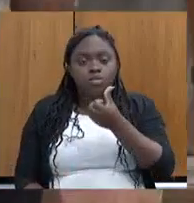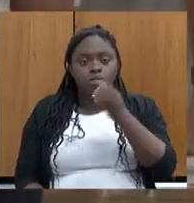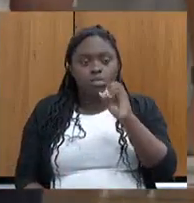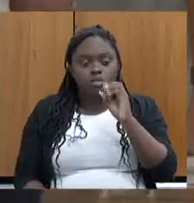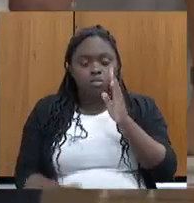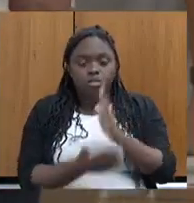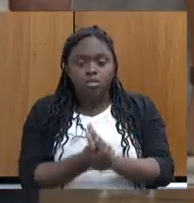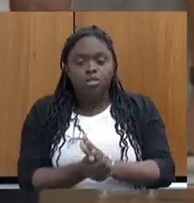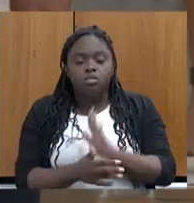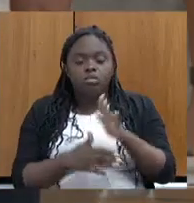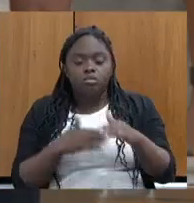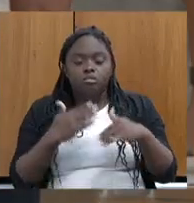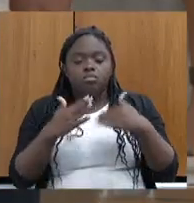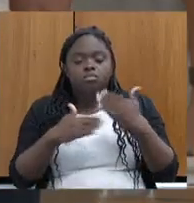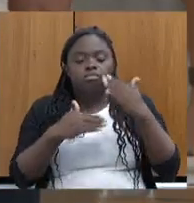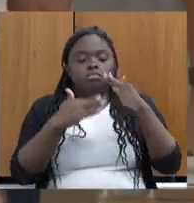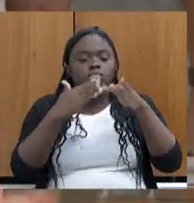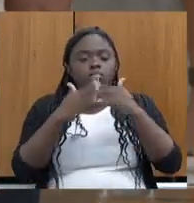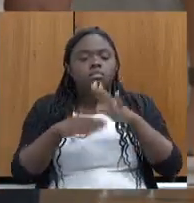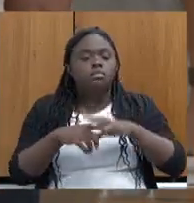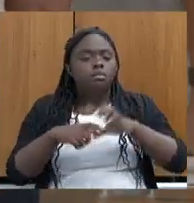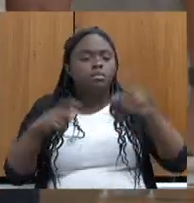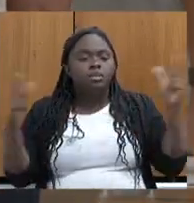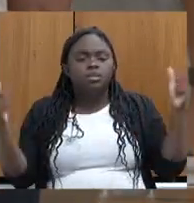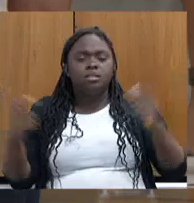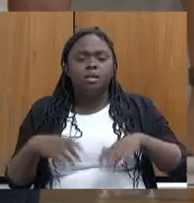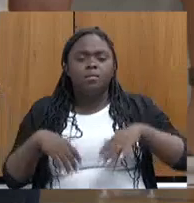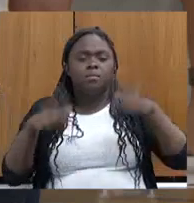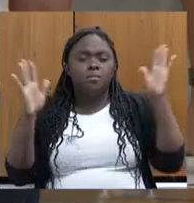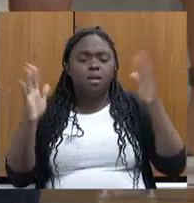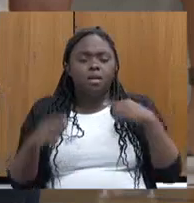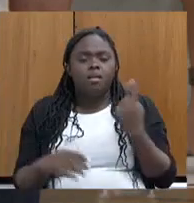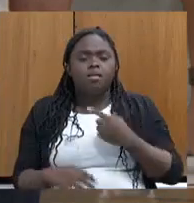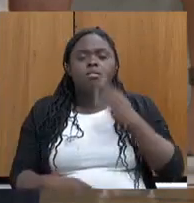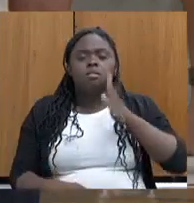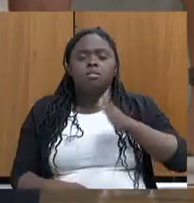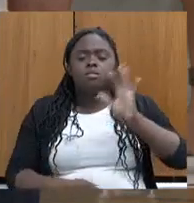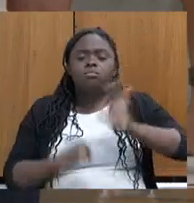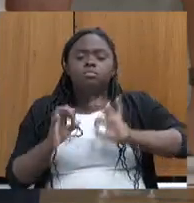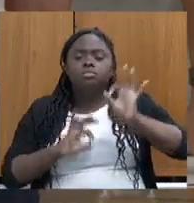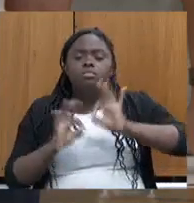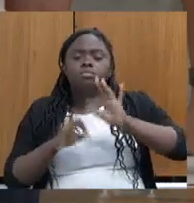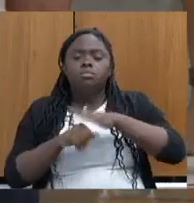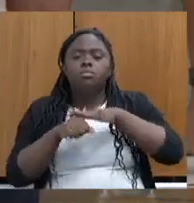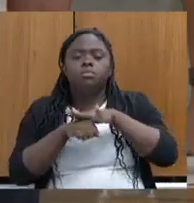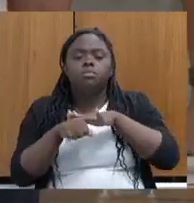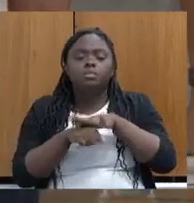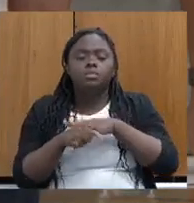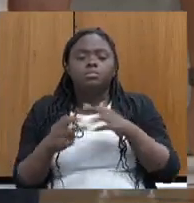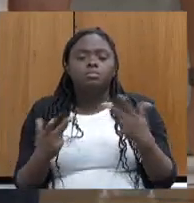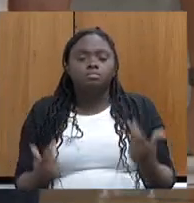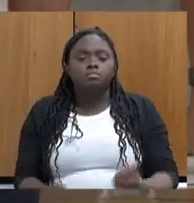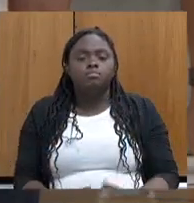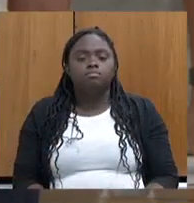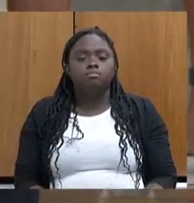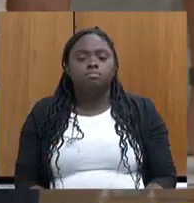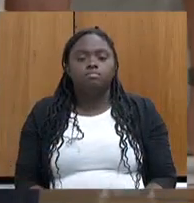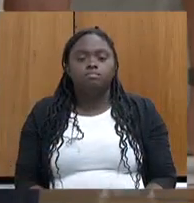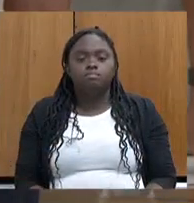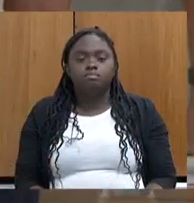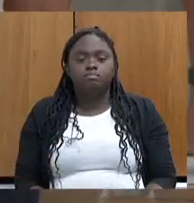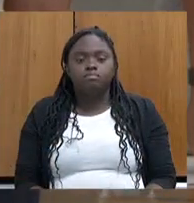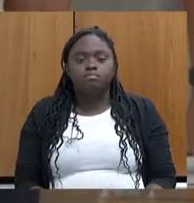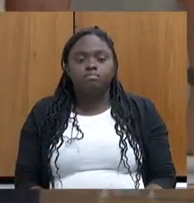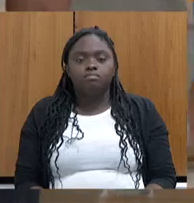Isso vai aumentar muito mais. E nós já estamos fazendo um planejamento, conversando sobre isso. Sobre as outras